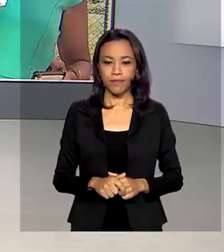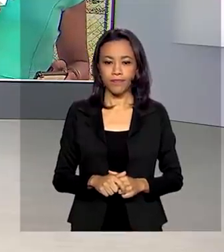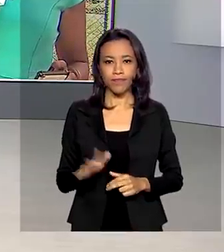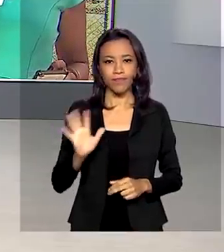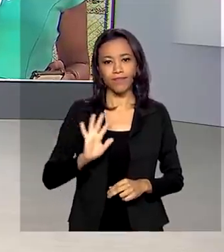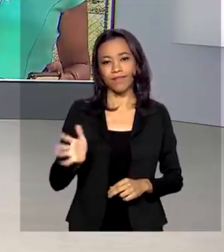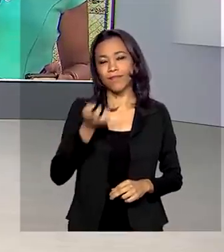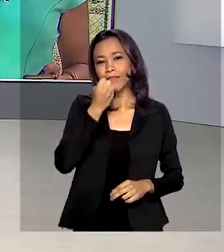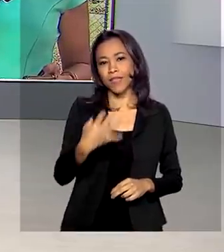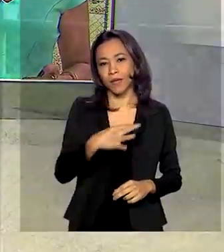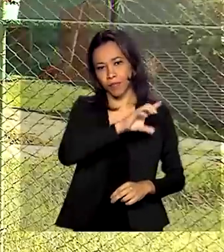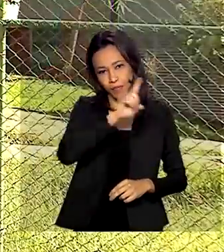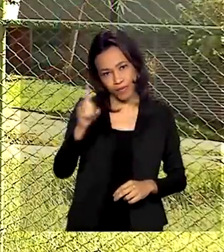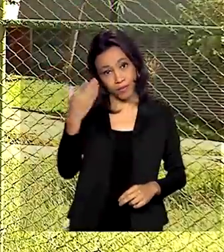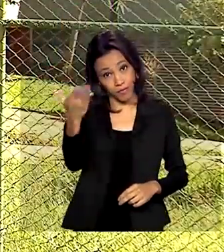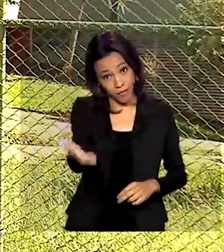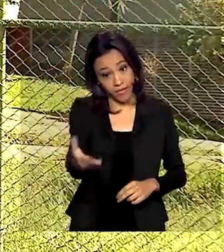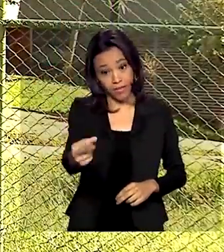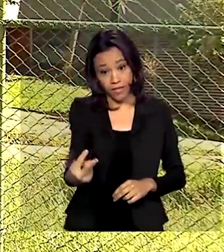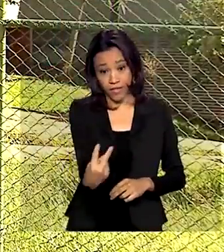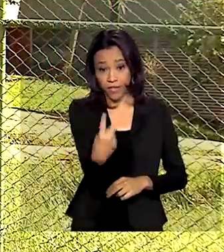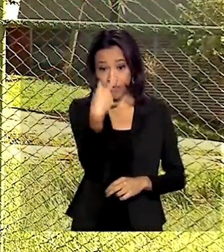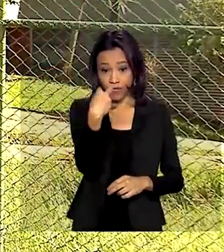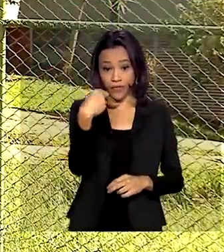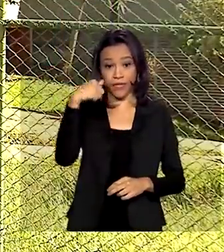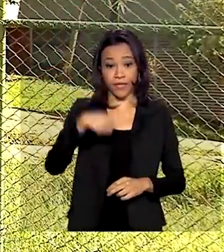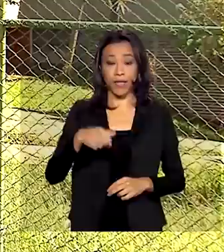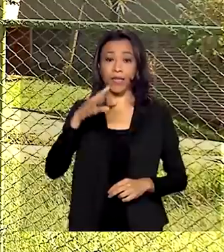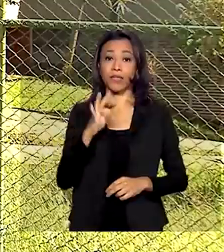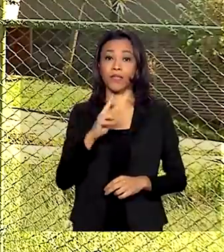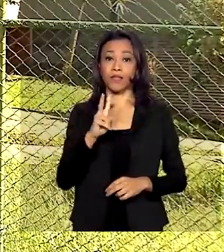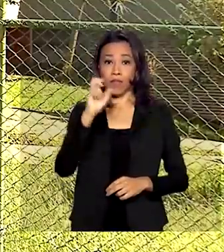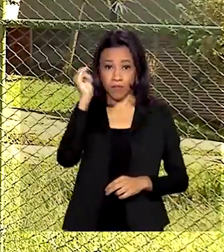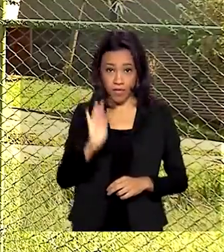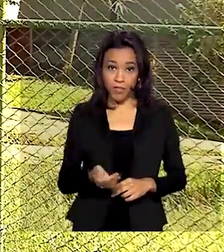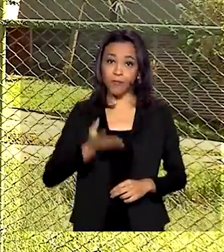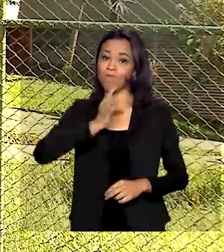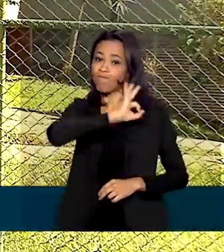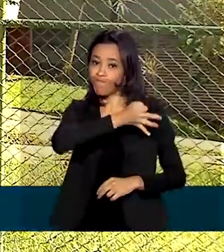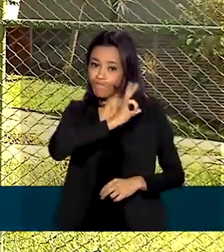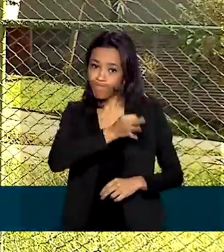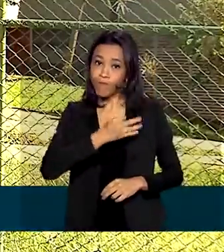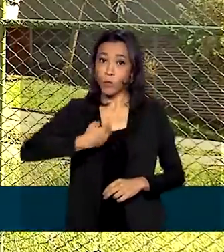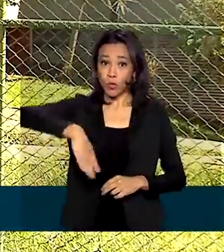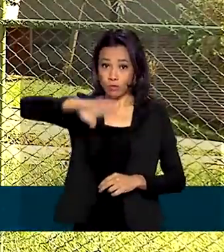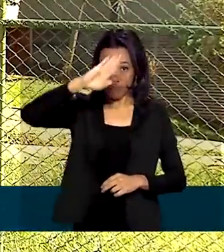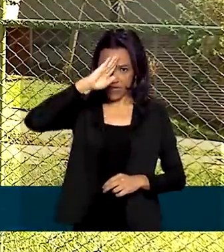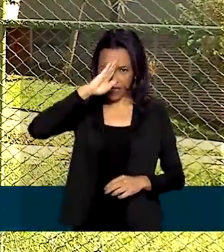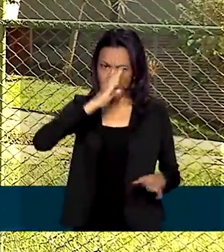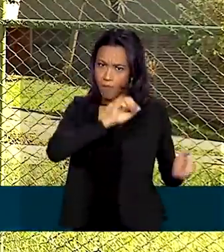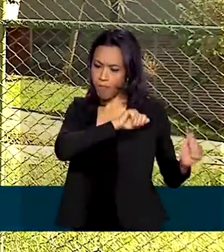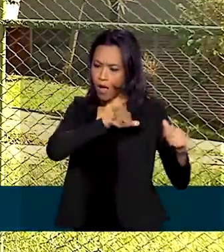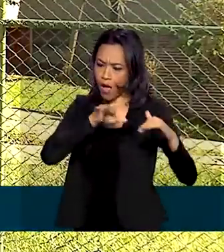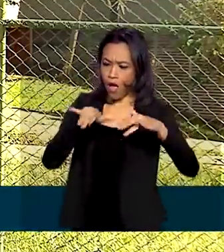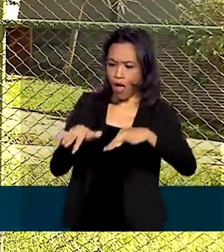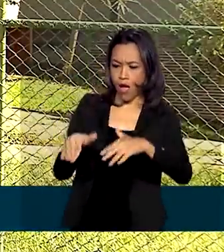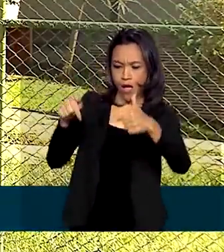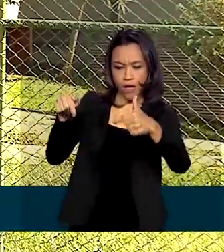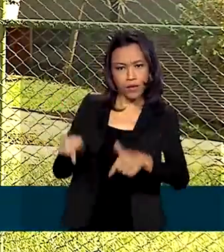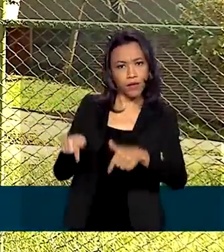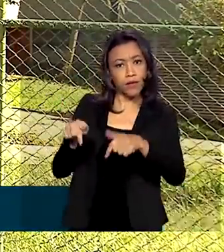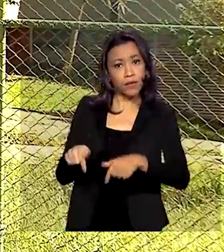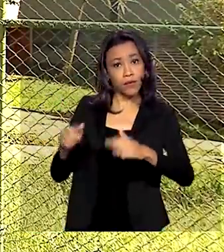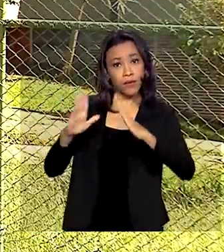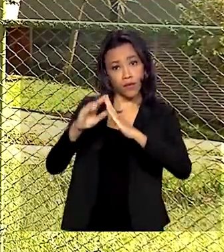Oi, Renata. Bom dia pra você. Bom dia pra você que acompanha a TV Brasil. É isso mesmo e os militares chegaram logo cedo aqui no Hemocentro de